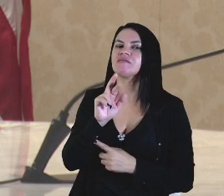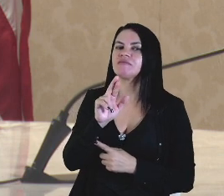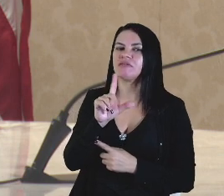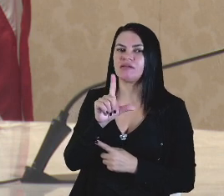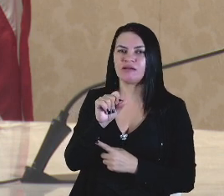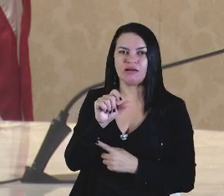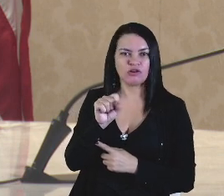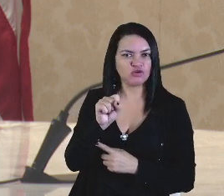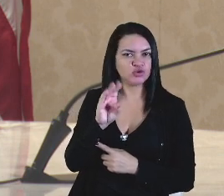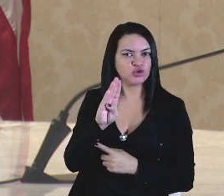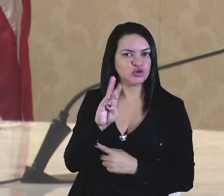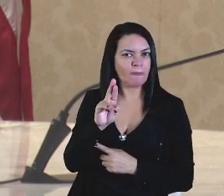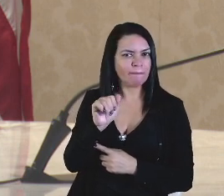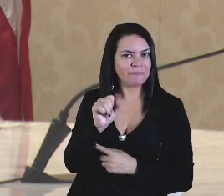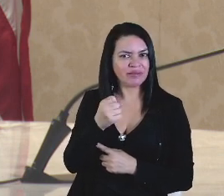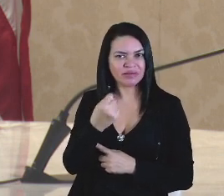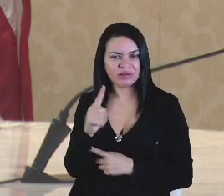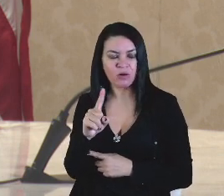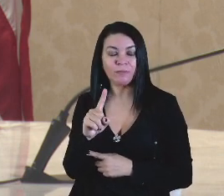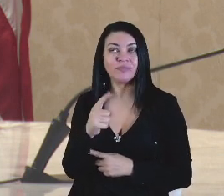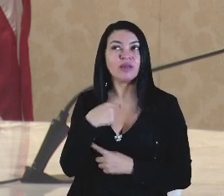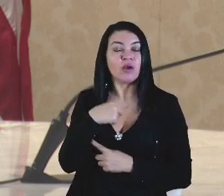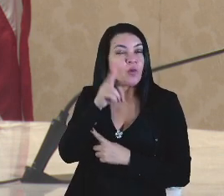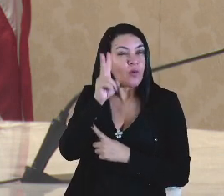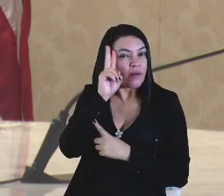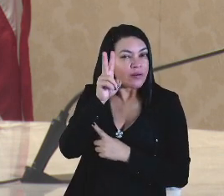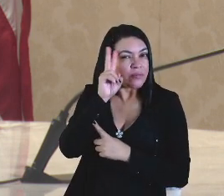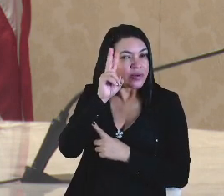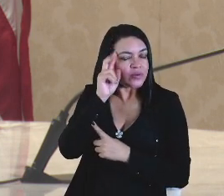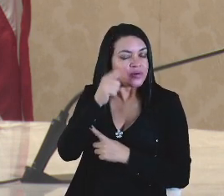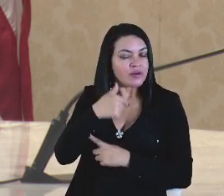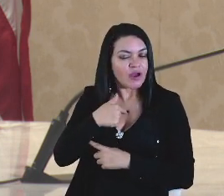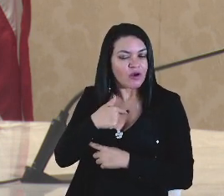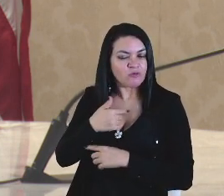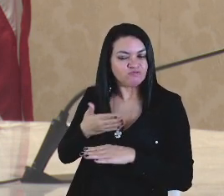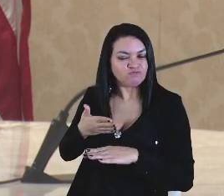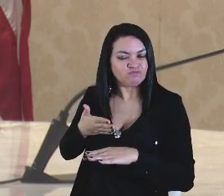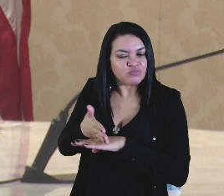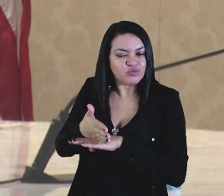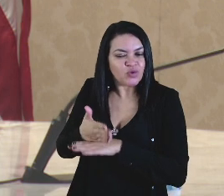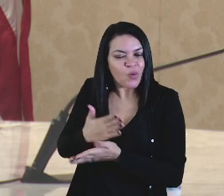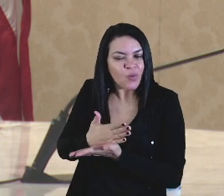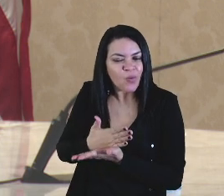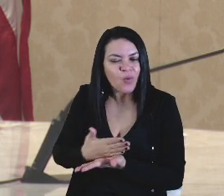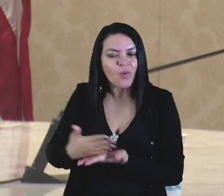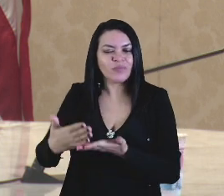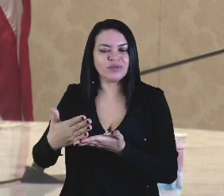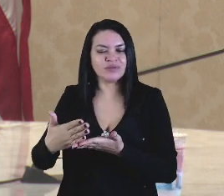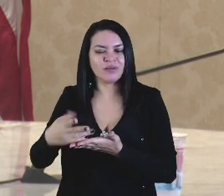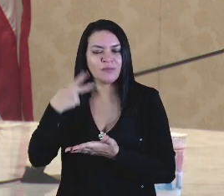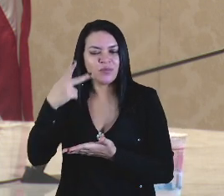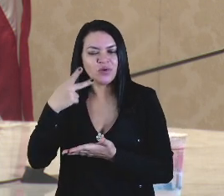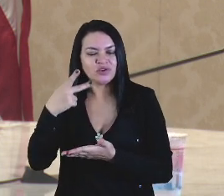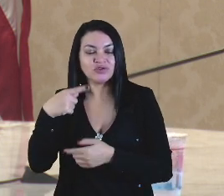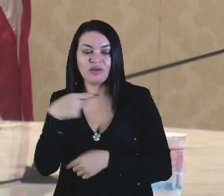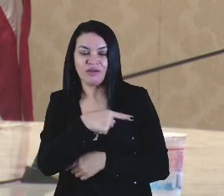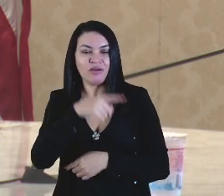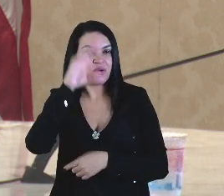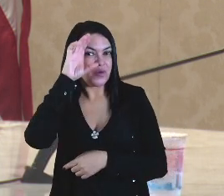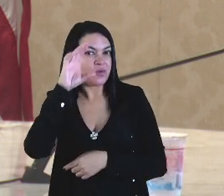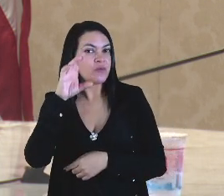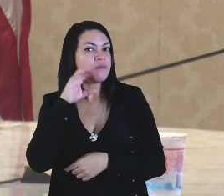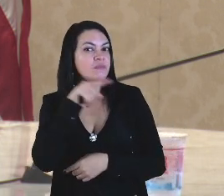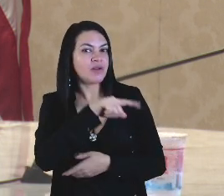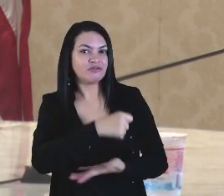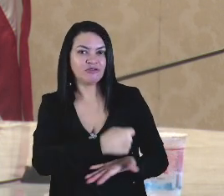ingressei na política, quem ia ter o apoio do grupo liderado pelo Humberto era o Brandão, e ele, num